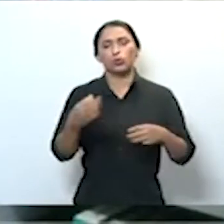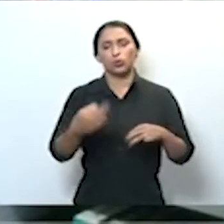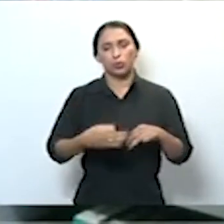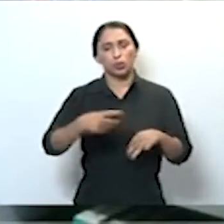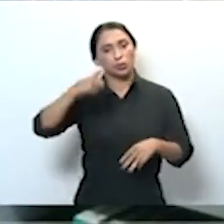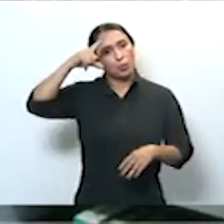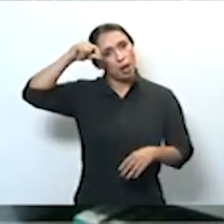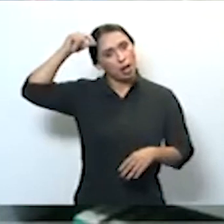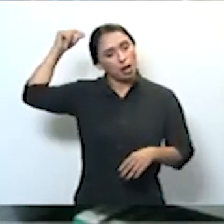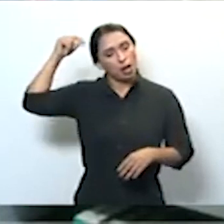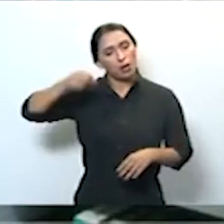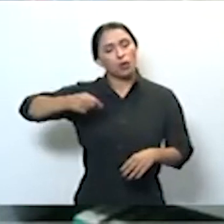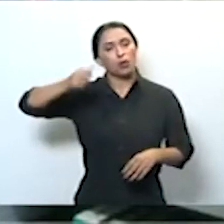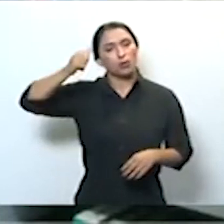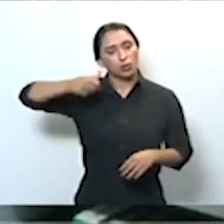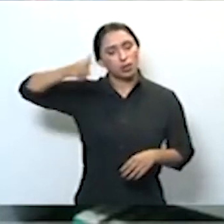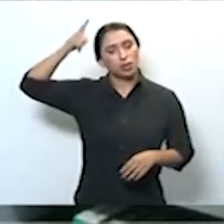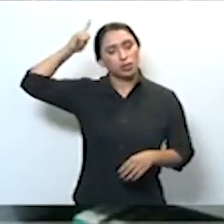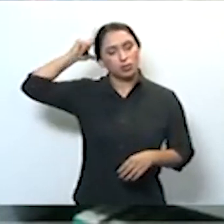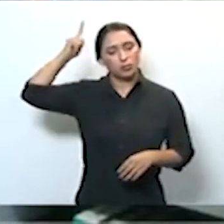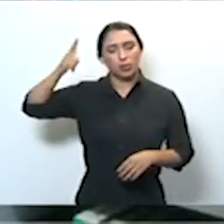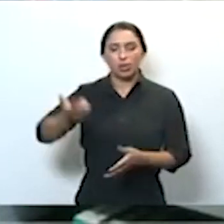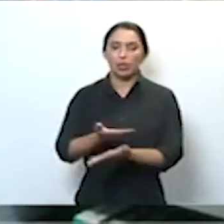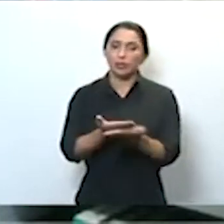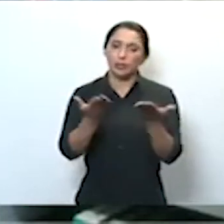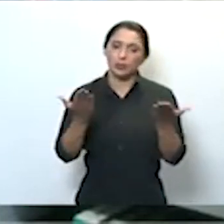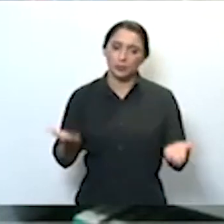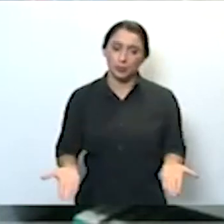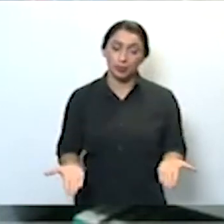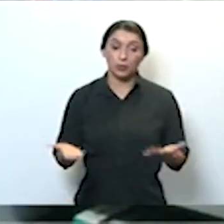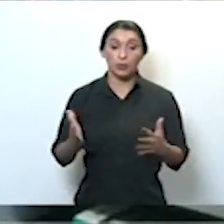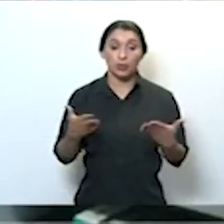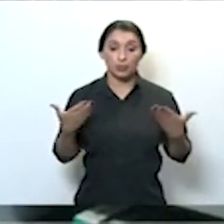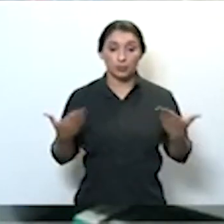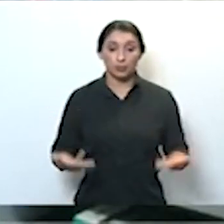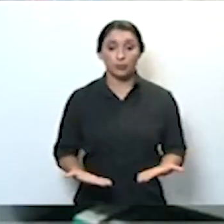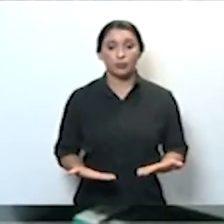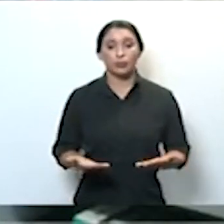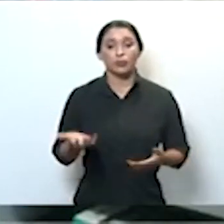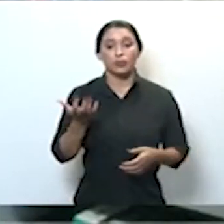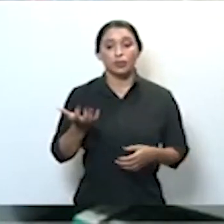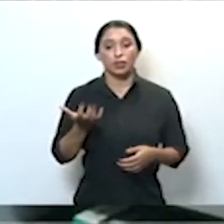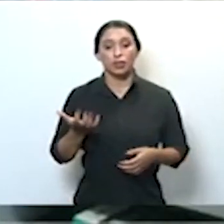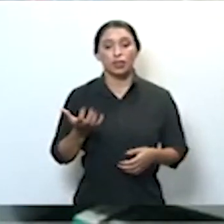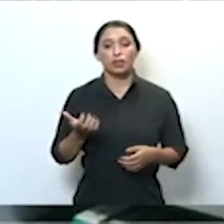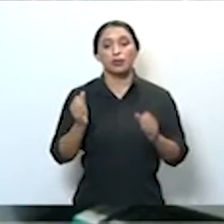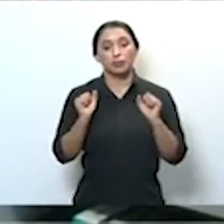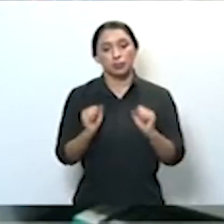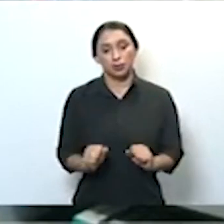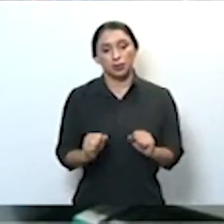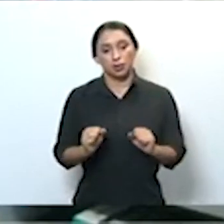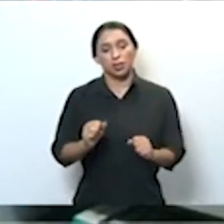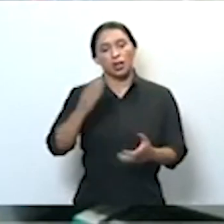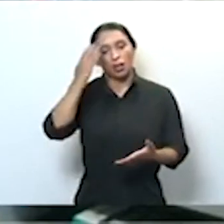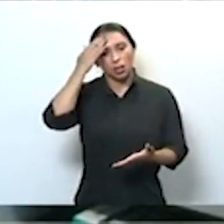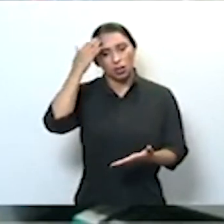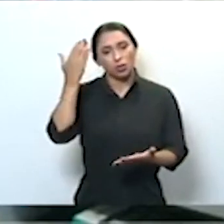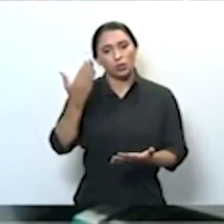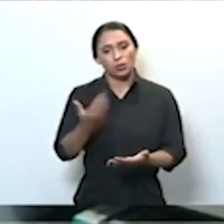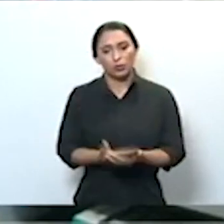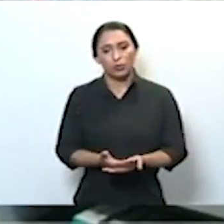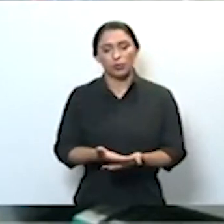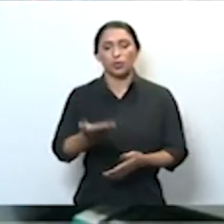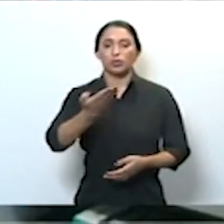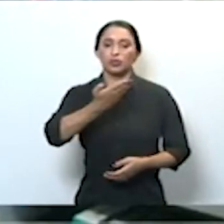Barroso e do ministro Alexandre de Moraes. Espero poder corresponder mais uma vez à confiança dos eminentes